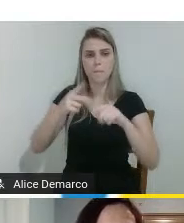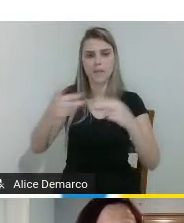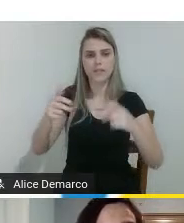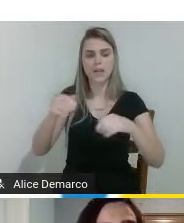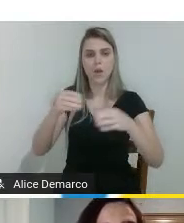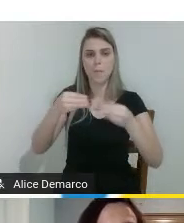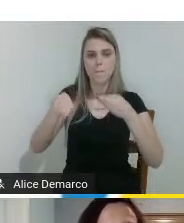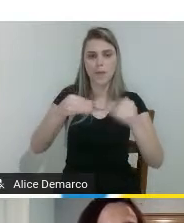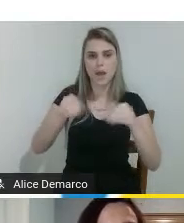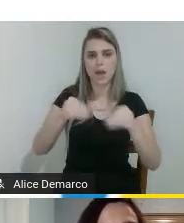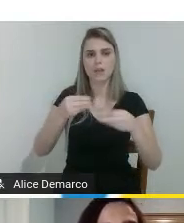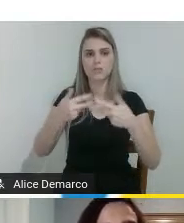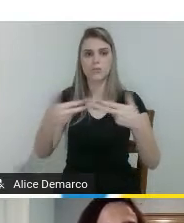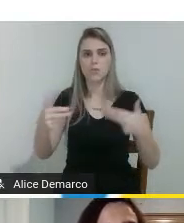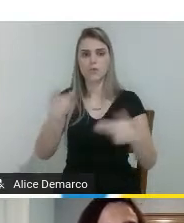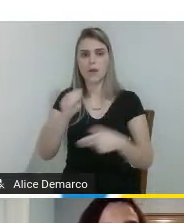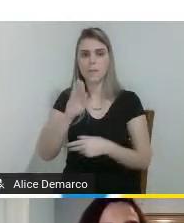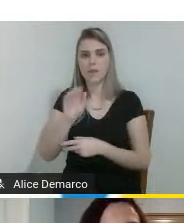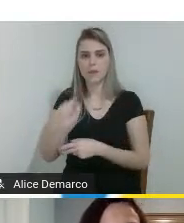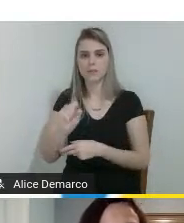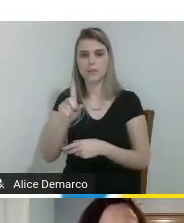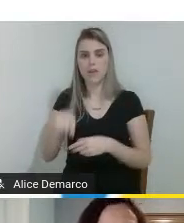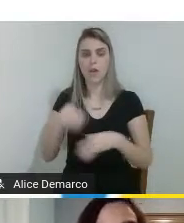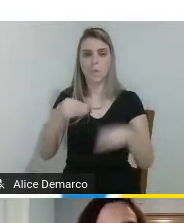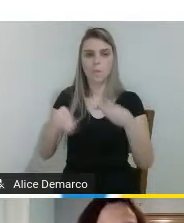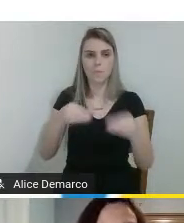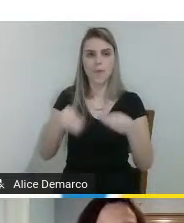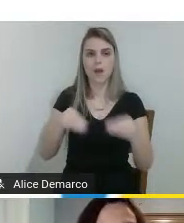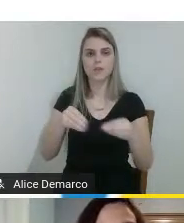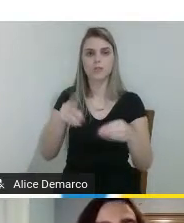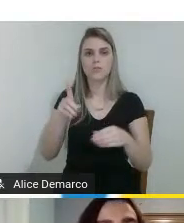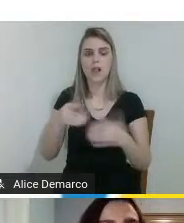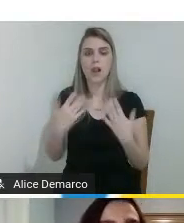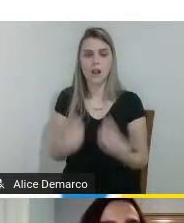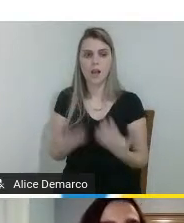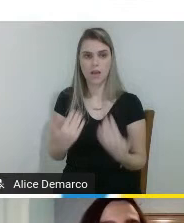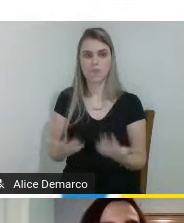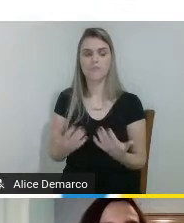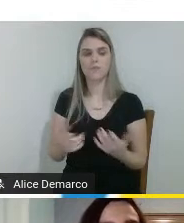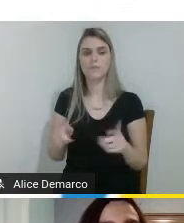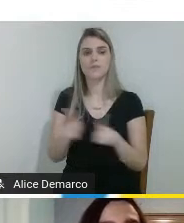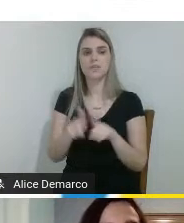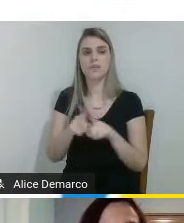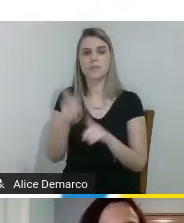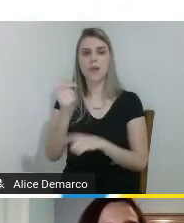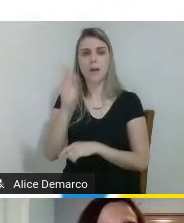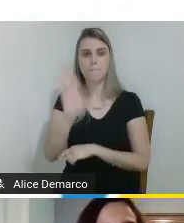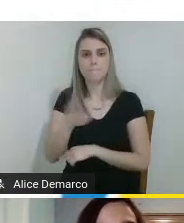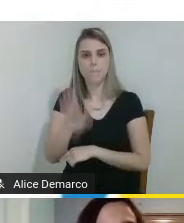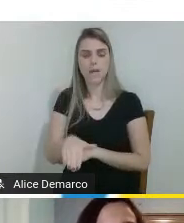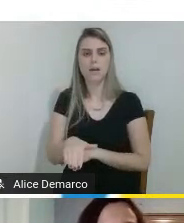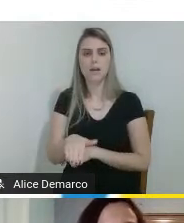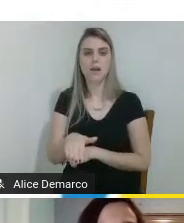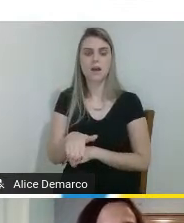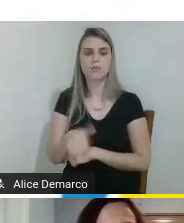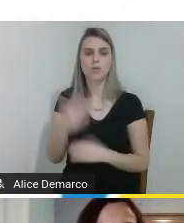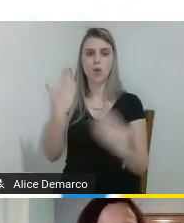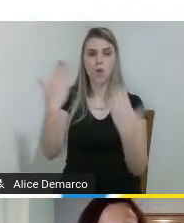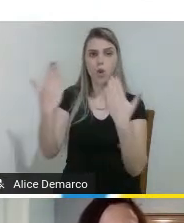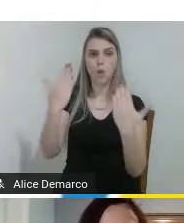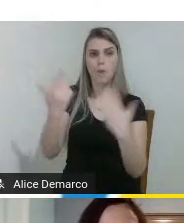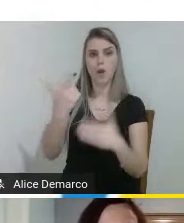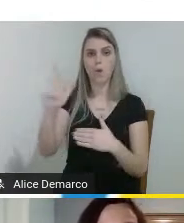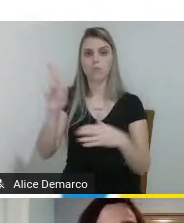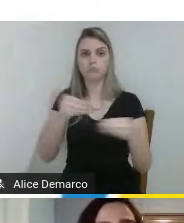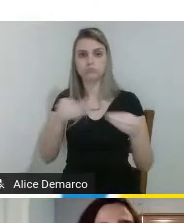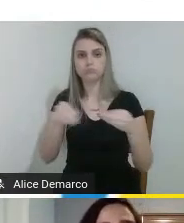ABS, que é um plástico que, além de ser resistente e leve, é barato em comparação aos outros plásticos usados para